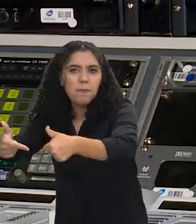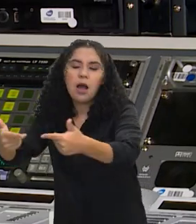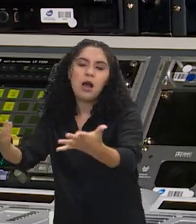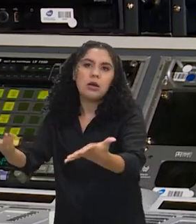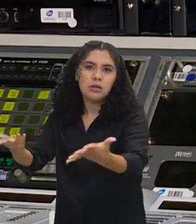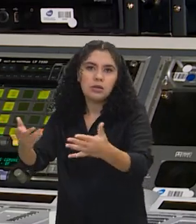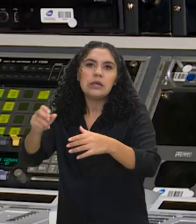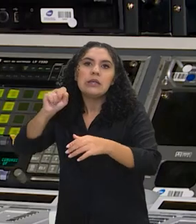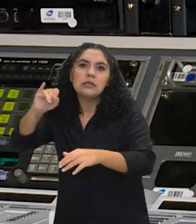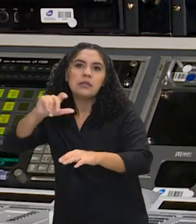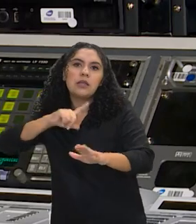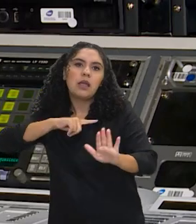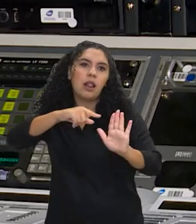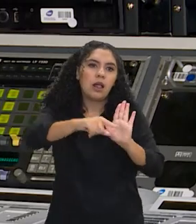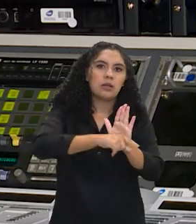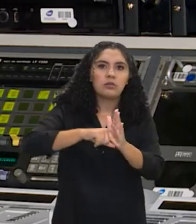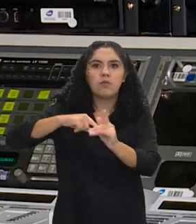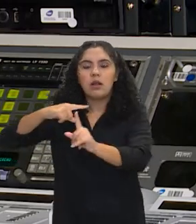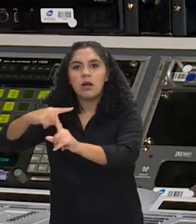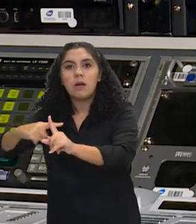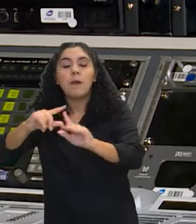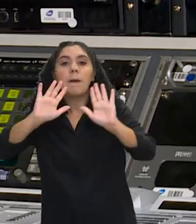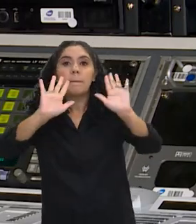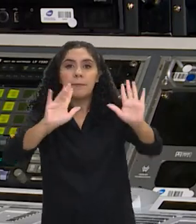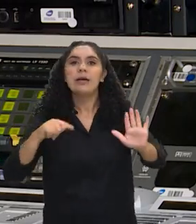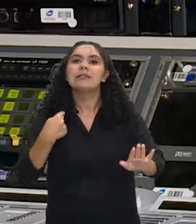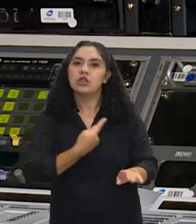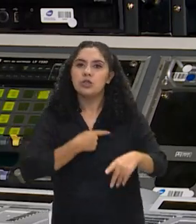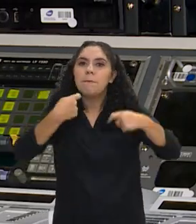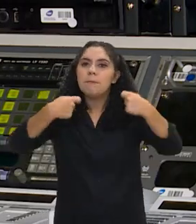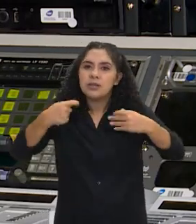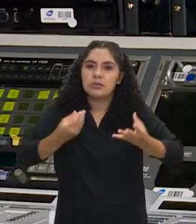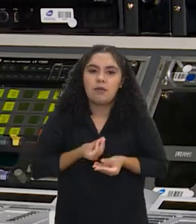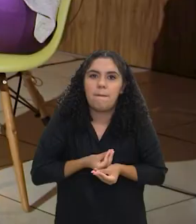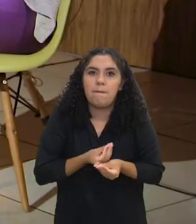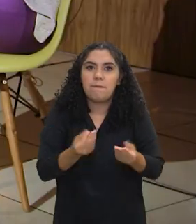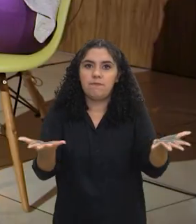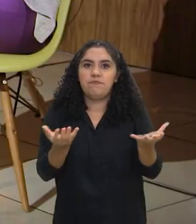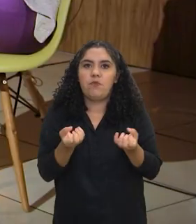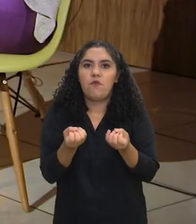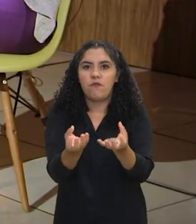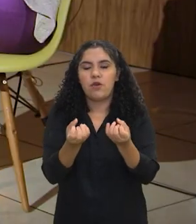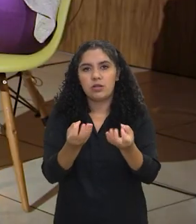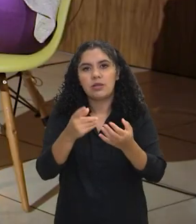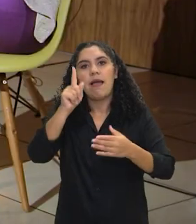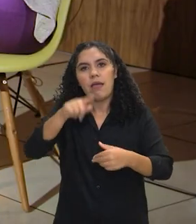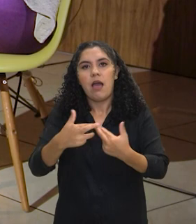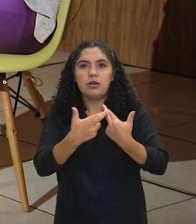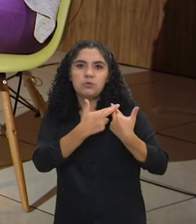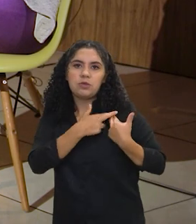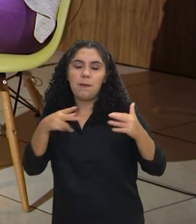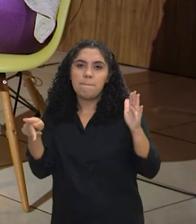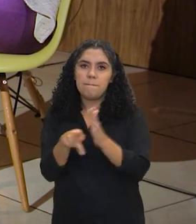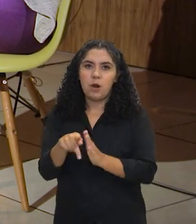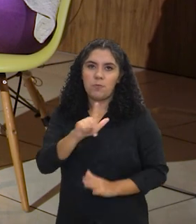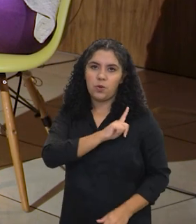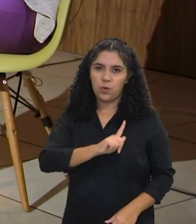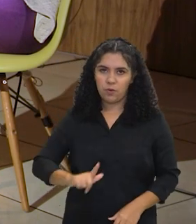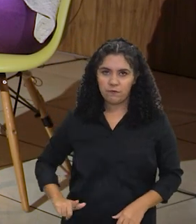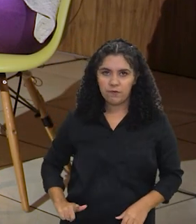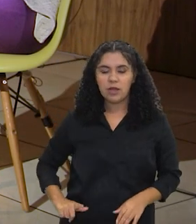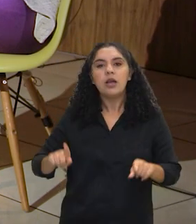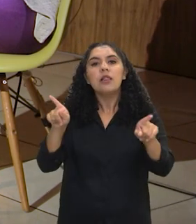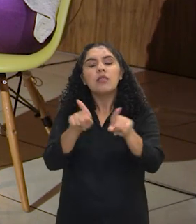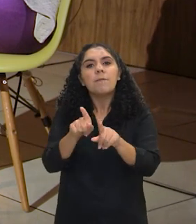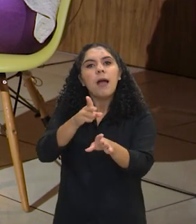por qualquer tipo de efeito negativo. Mas nós precisamos ter informação, essa informação precisa estar disponível e é papel do governo fazer isso. E aí vai vir no